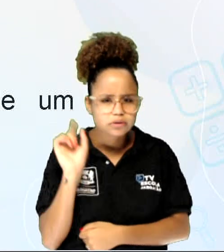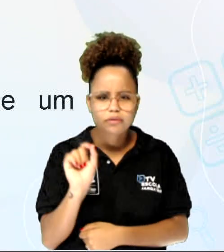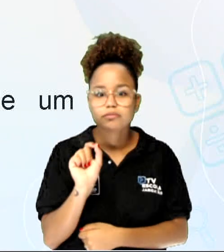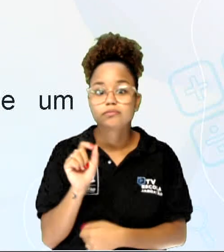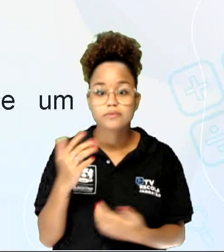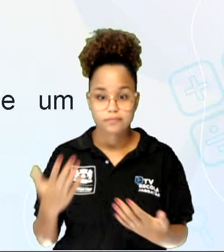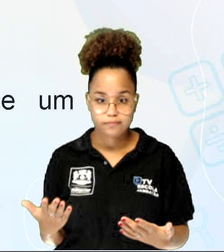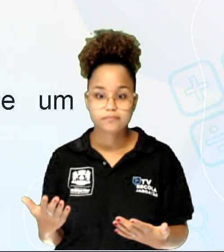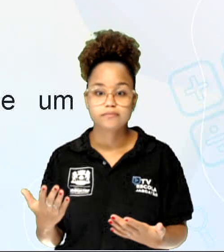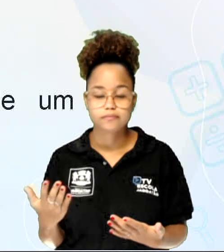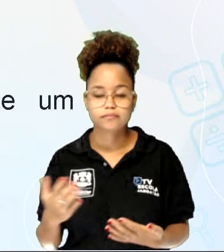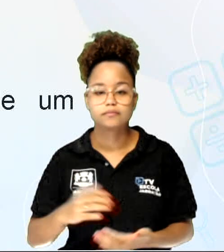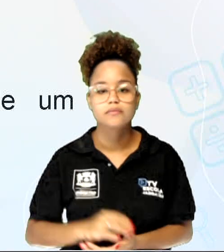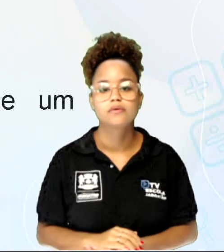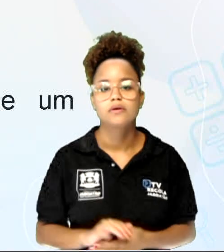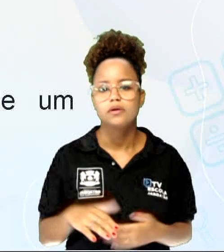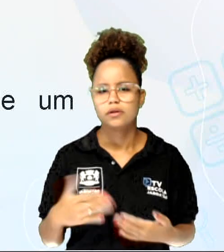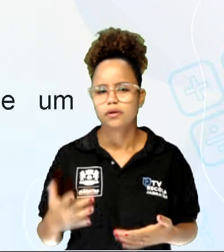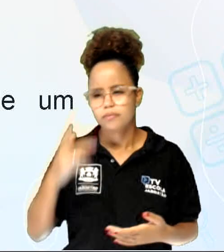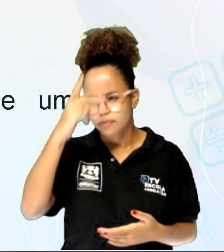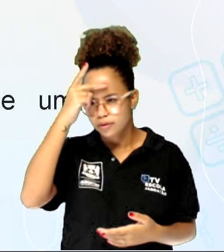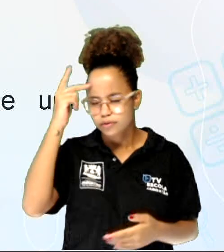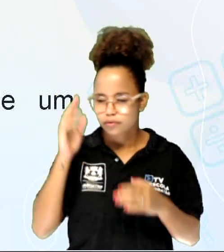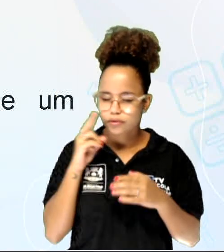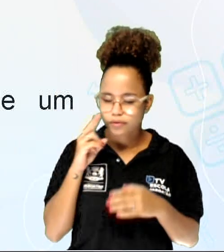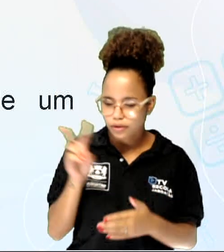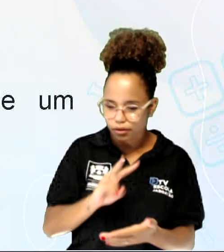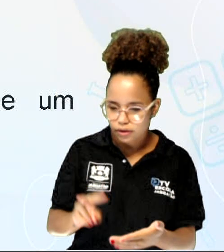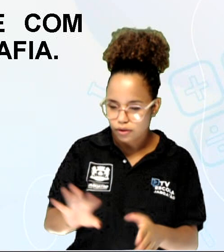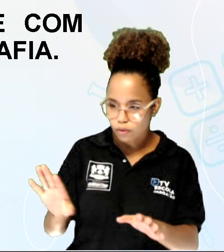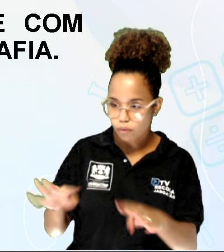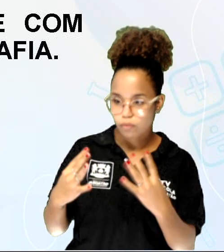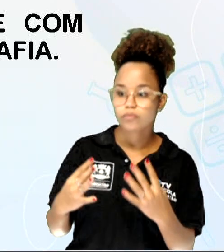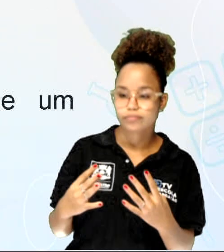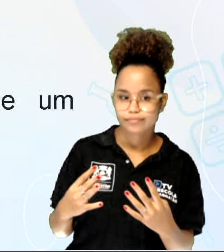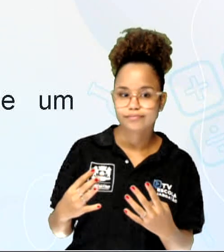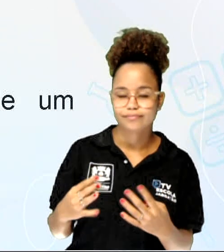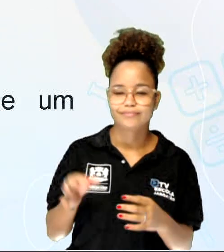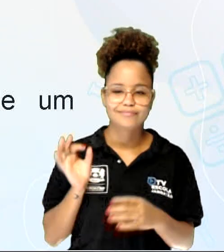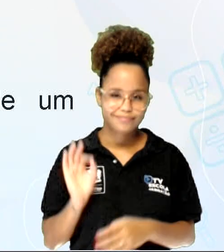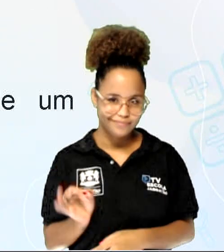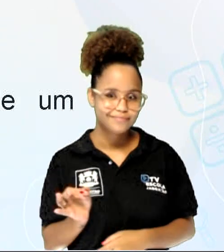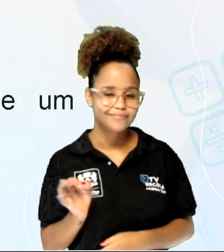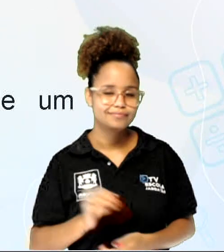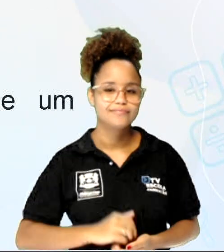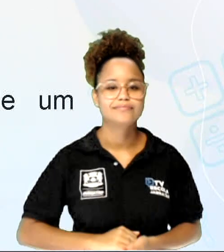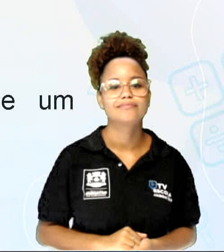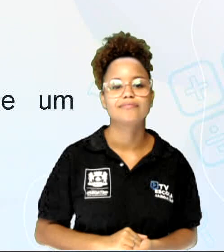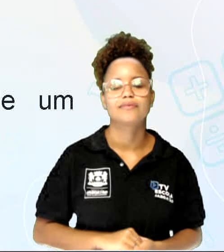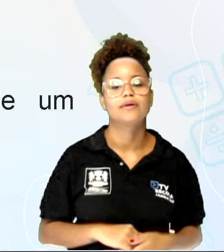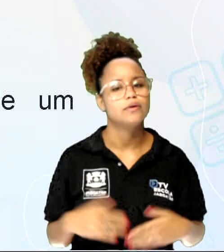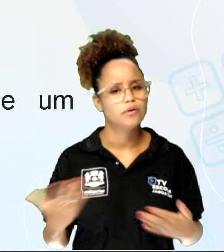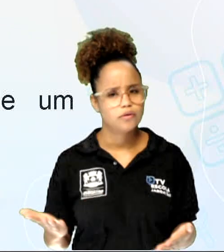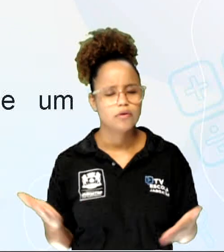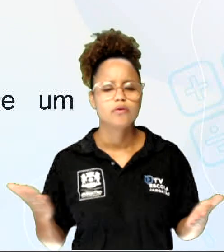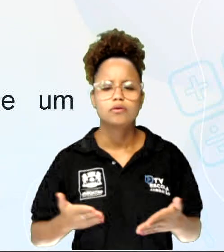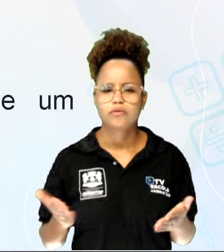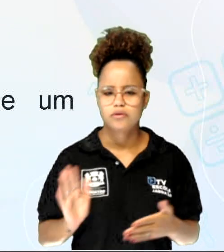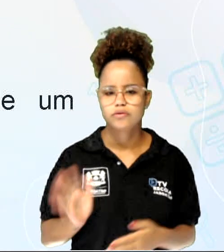revelar. E aí, aquilo chama a atenção do leitor. Certo? Então, a gente acabou de ver